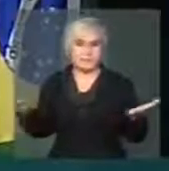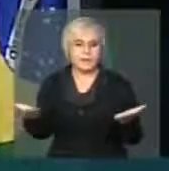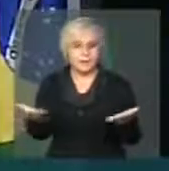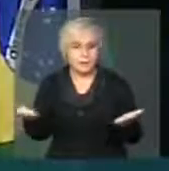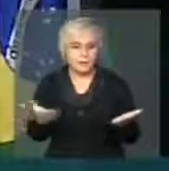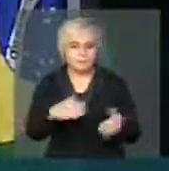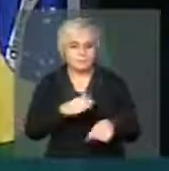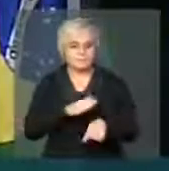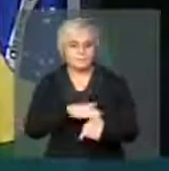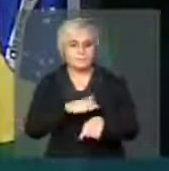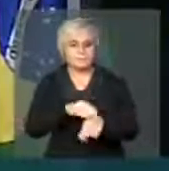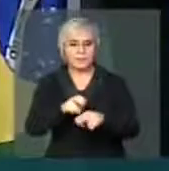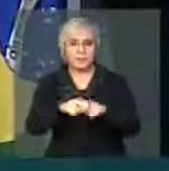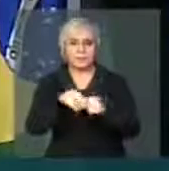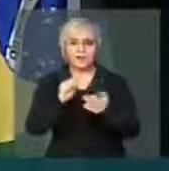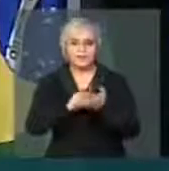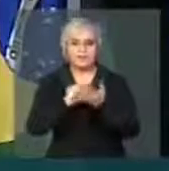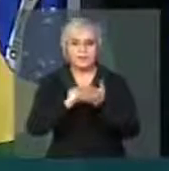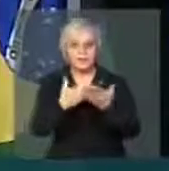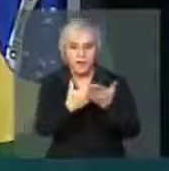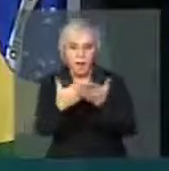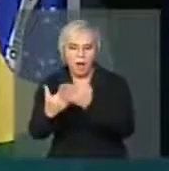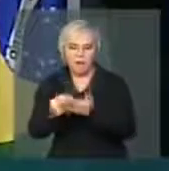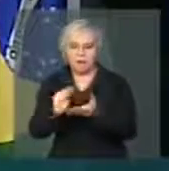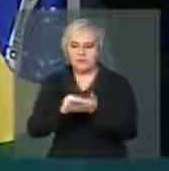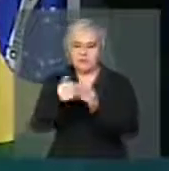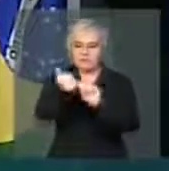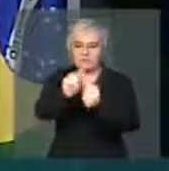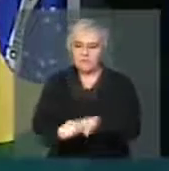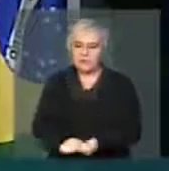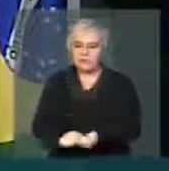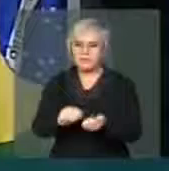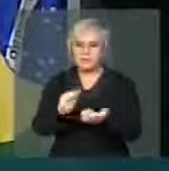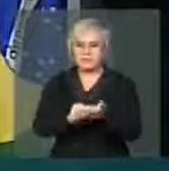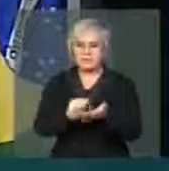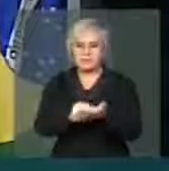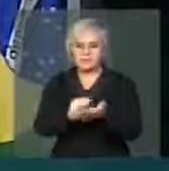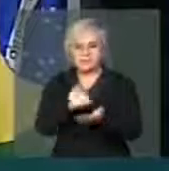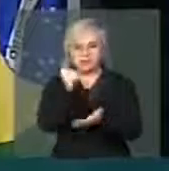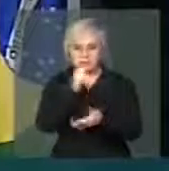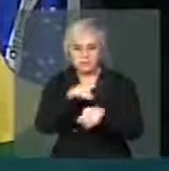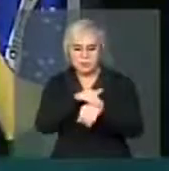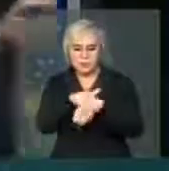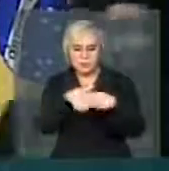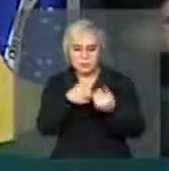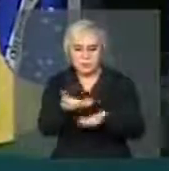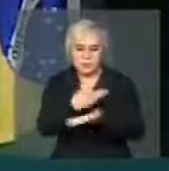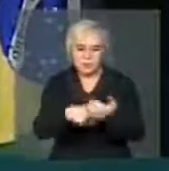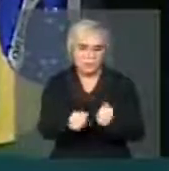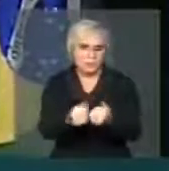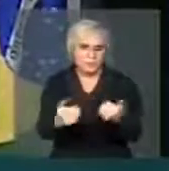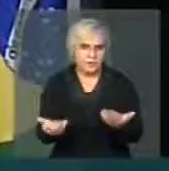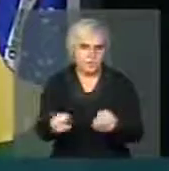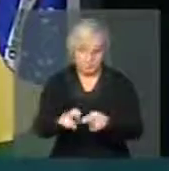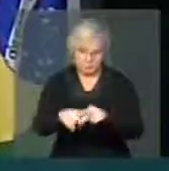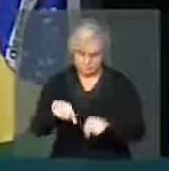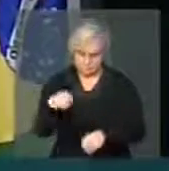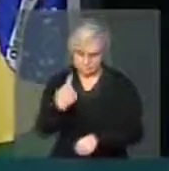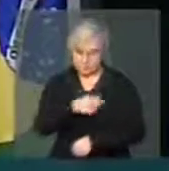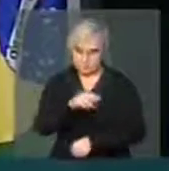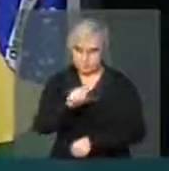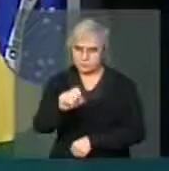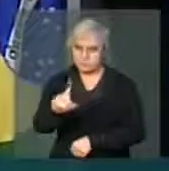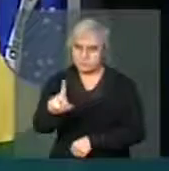momento Por falta de negociação Por falta de capacidade De entendimento Portanto Nós Do